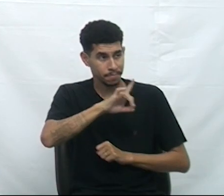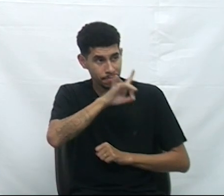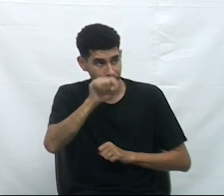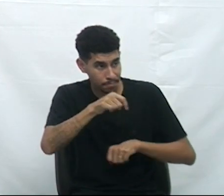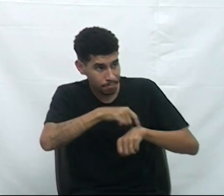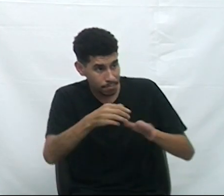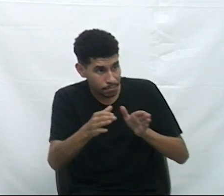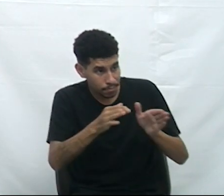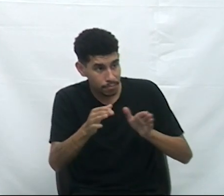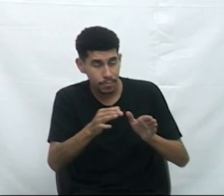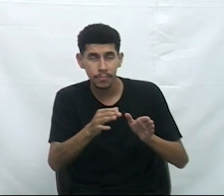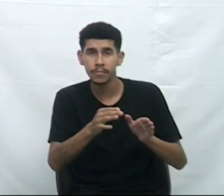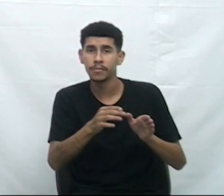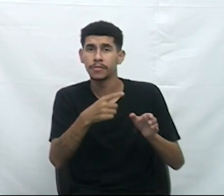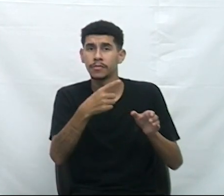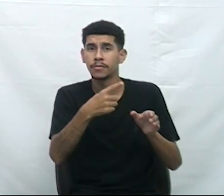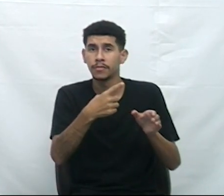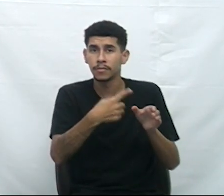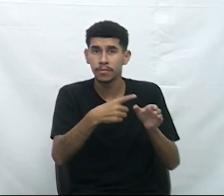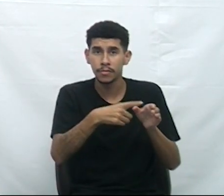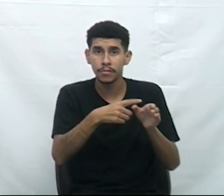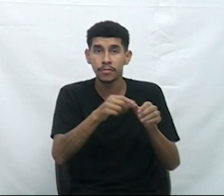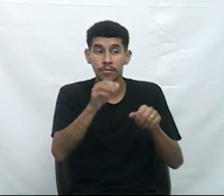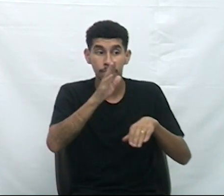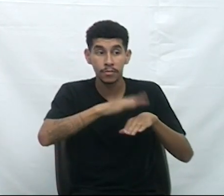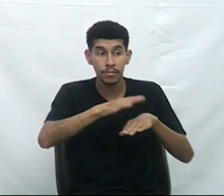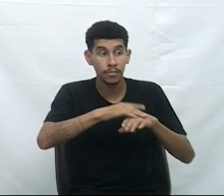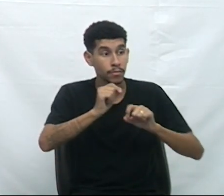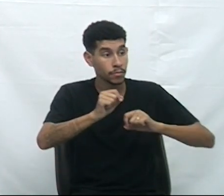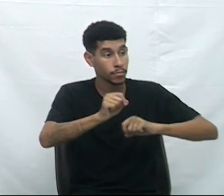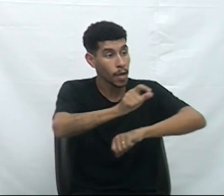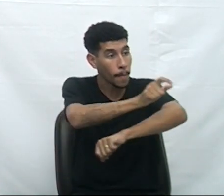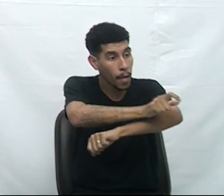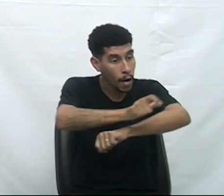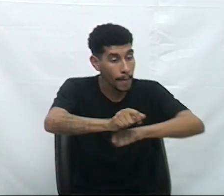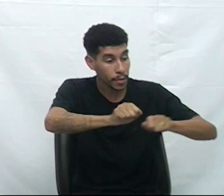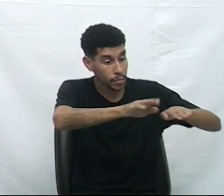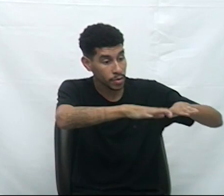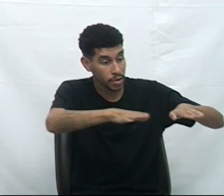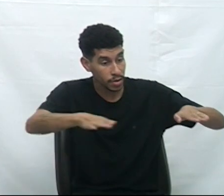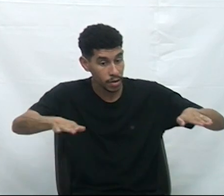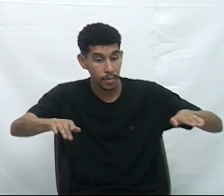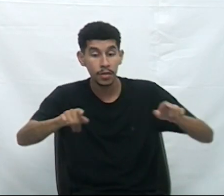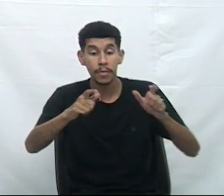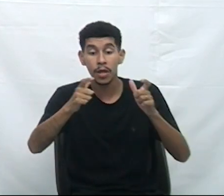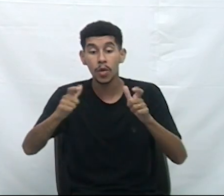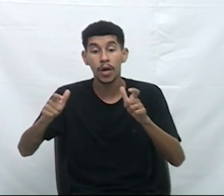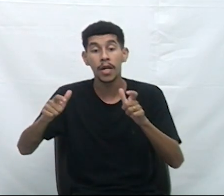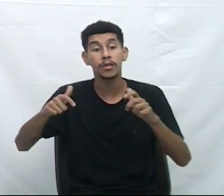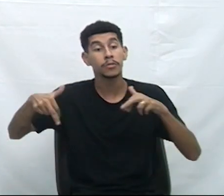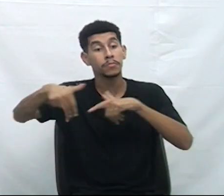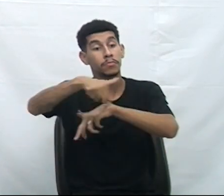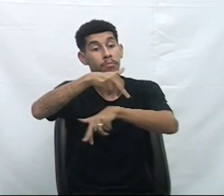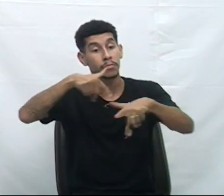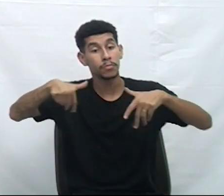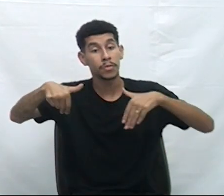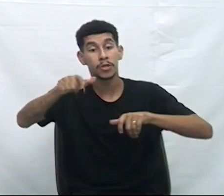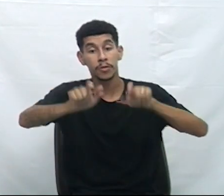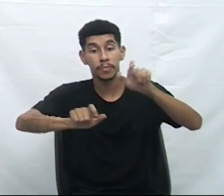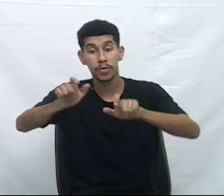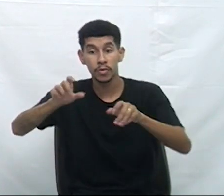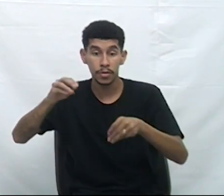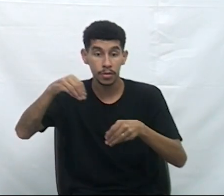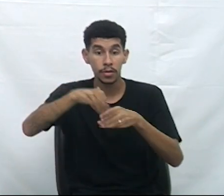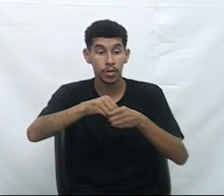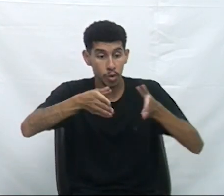municipalidade realize a colocação de lajotas no estacionamento e nos locais de circulação de pessoas no interior do